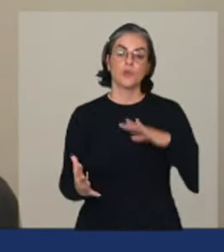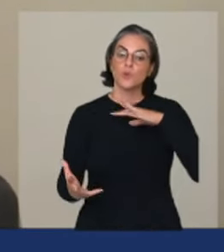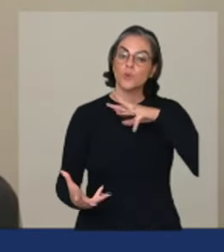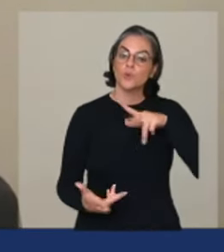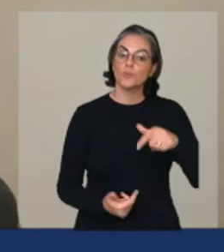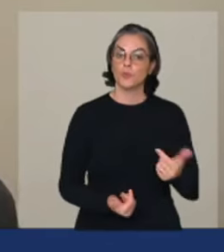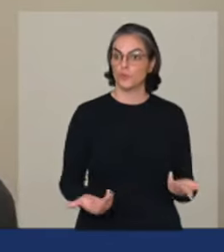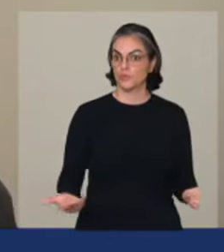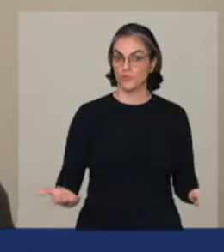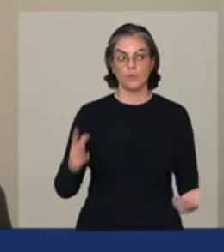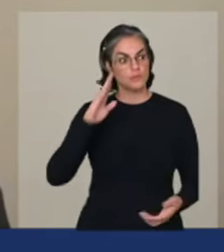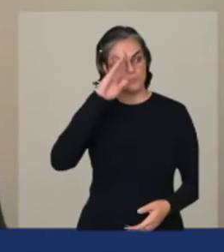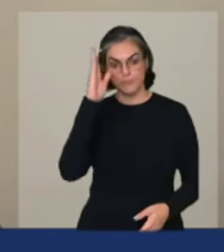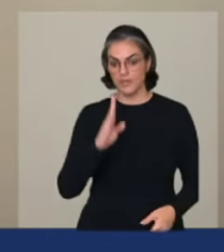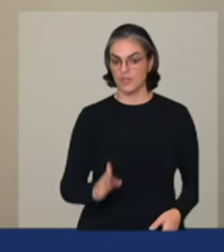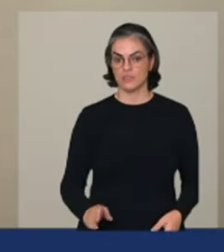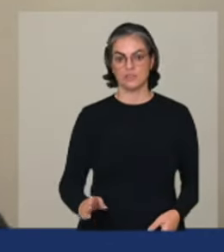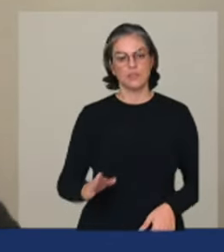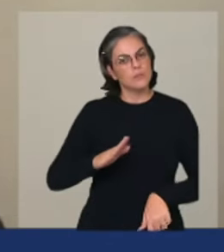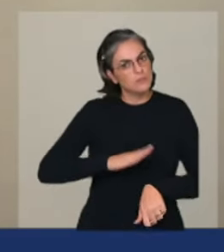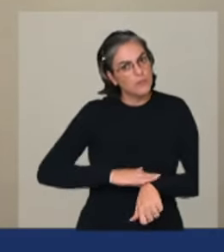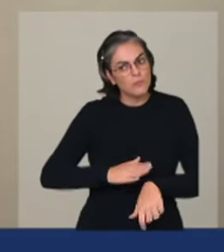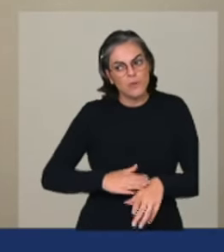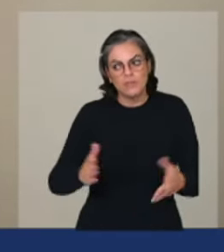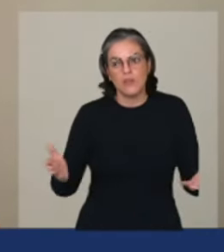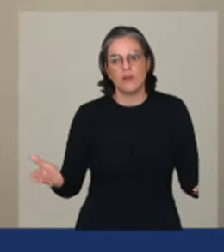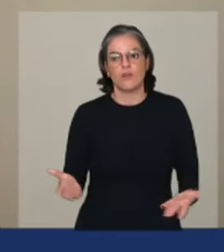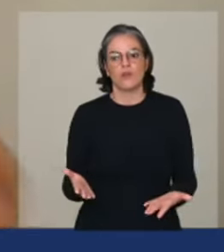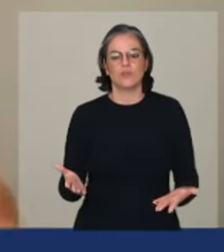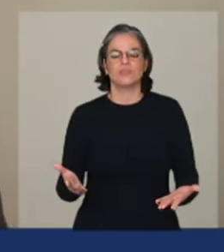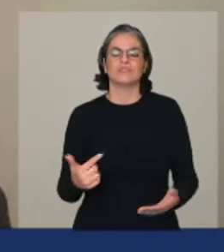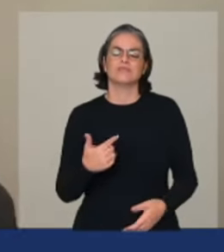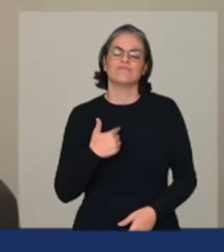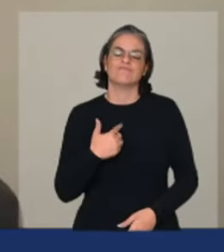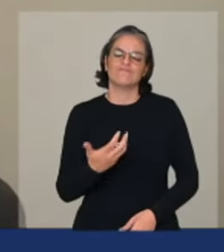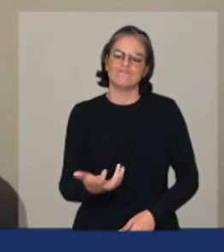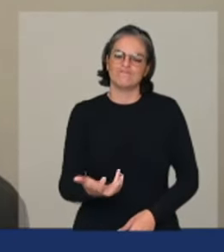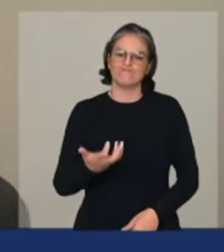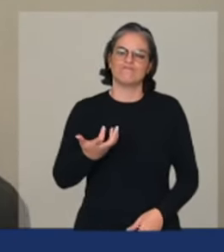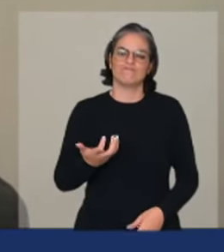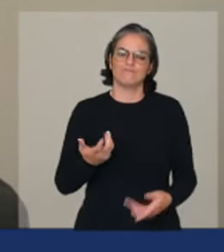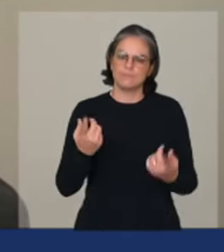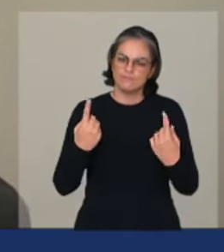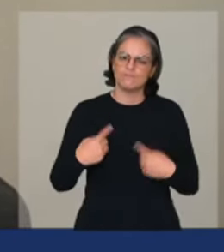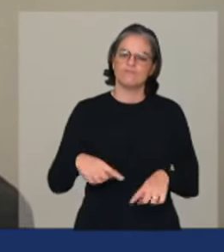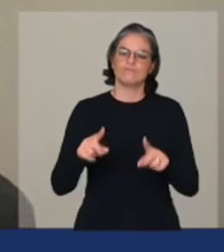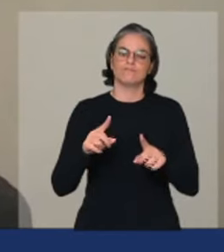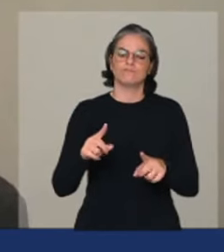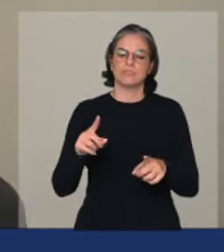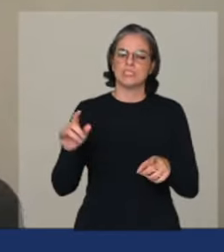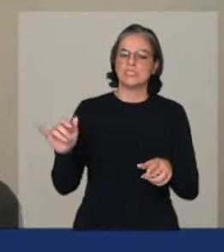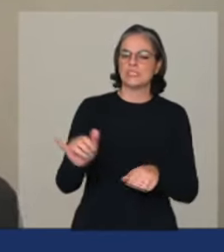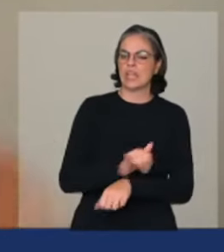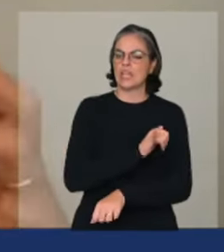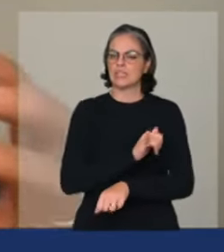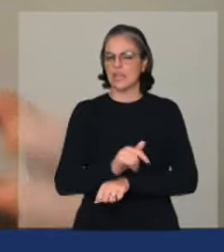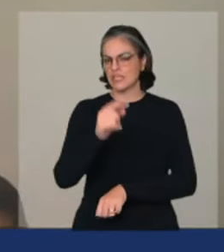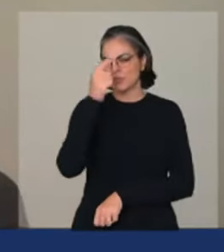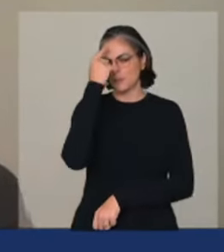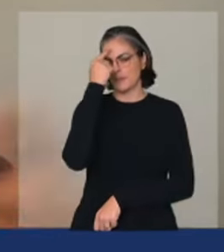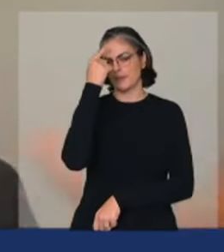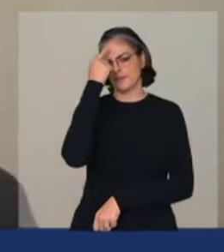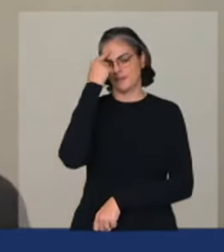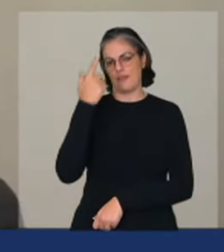nós vivenciamos eu gostaria de levantar algumas questões estratégicas para pensar a partir da